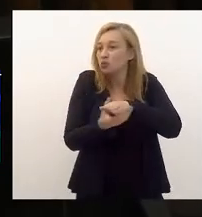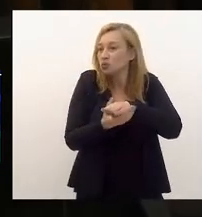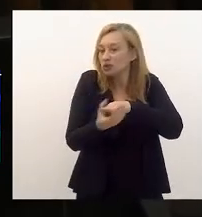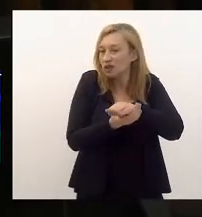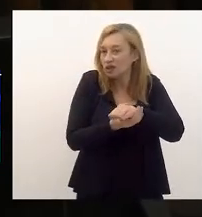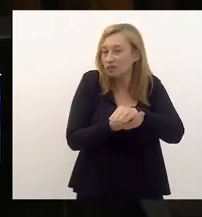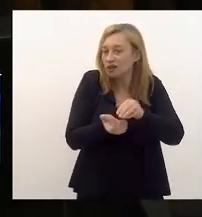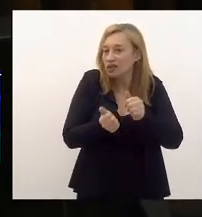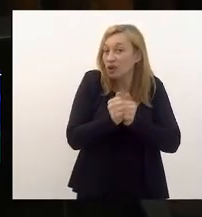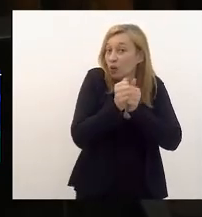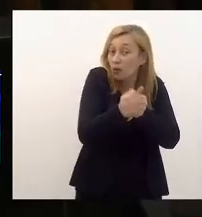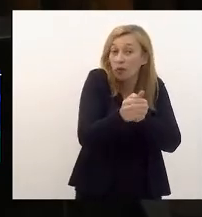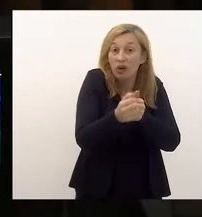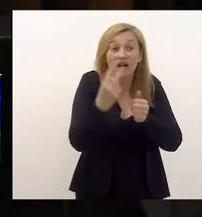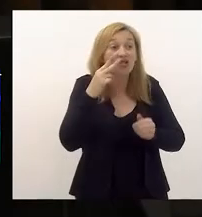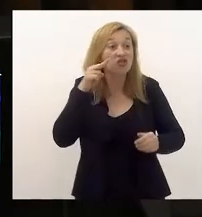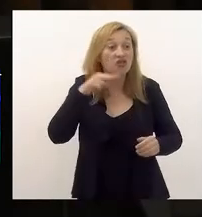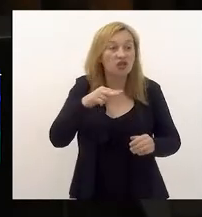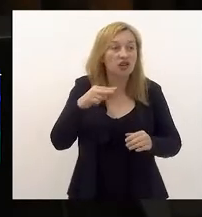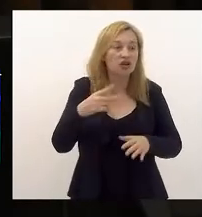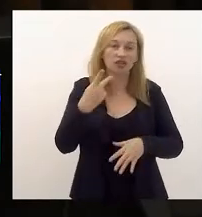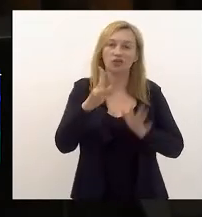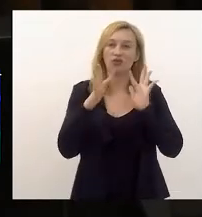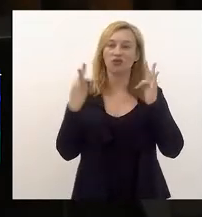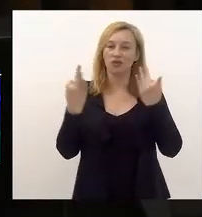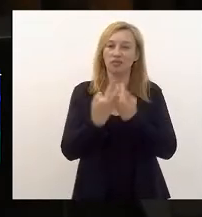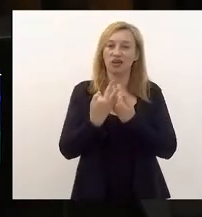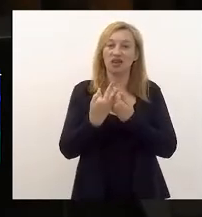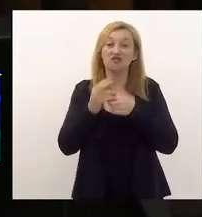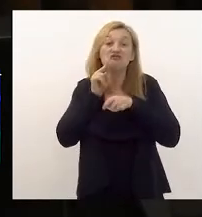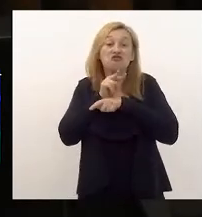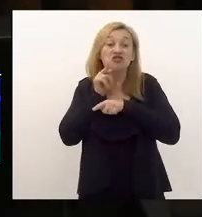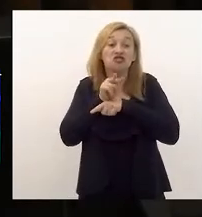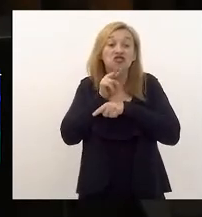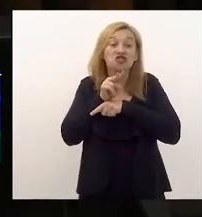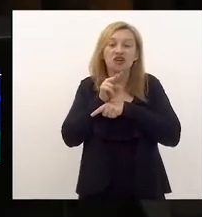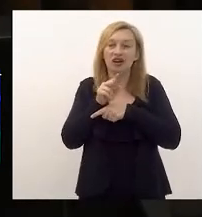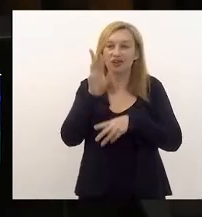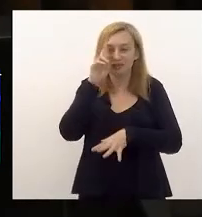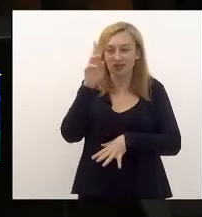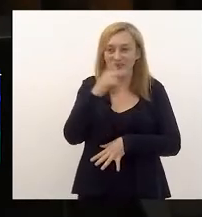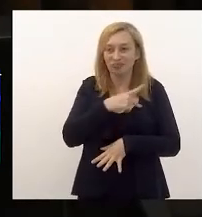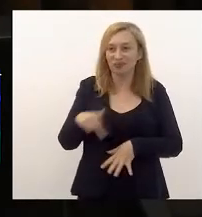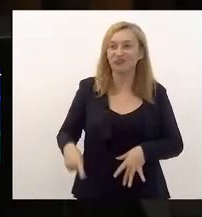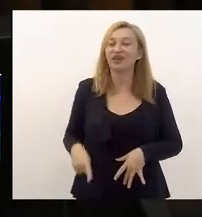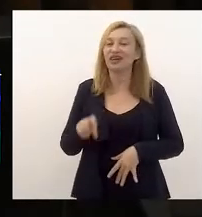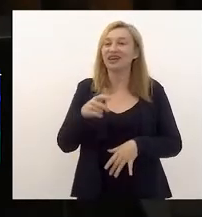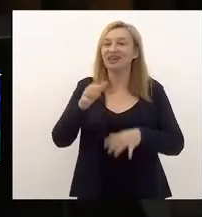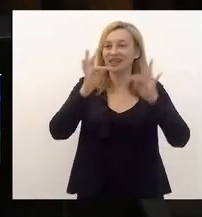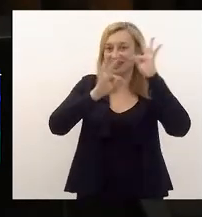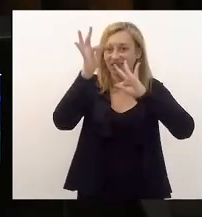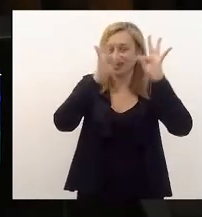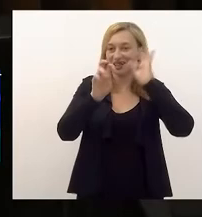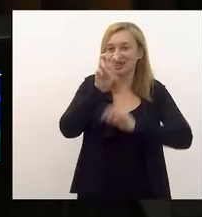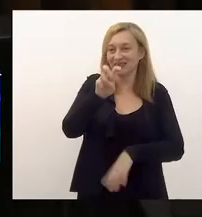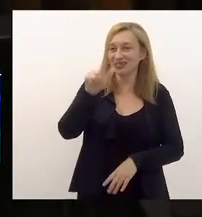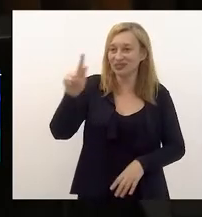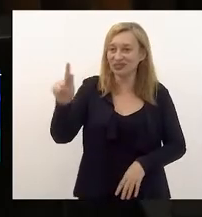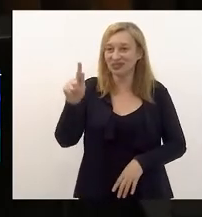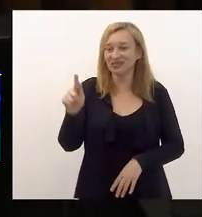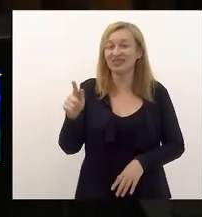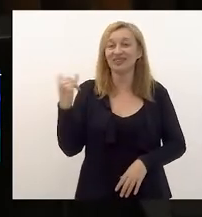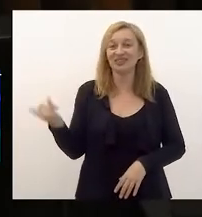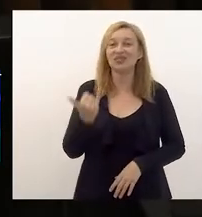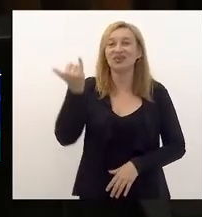pelos seus familiares. Tecnologia 5G vai ser extremamente